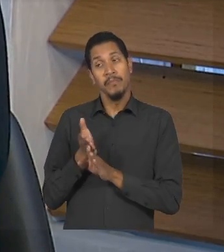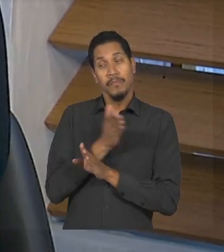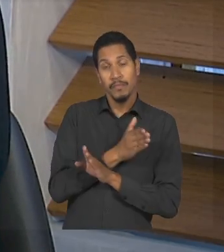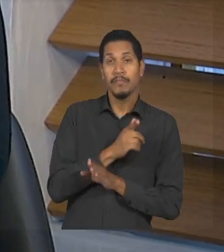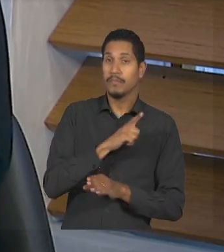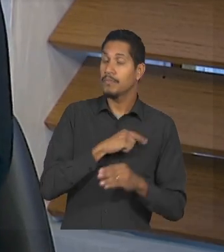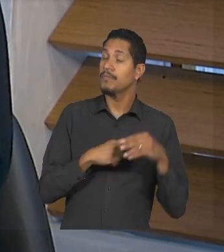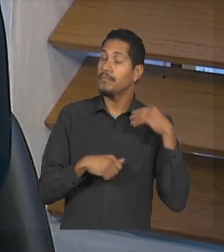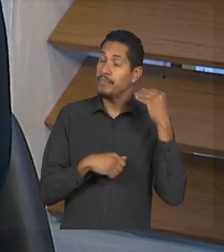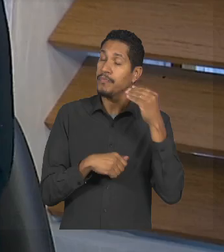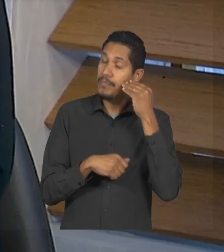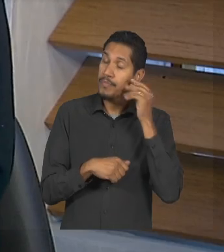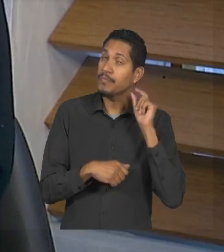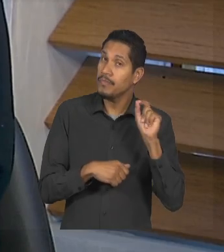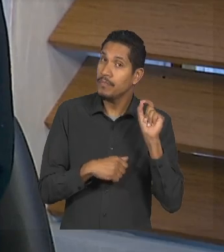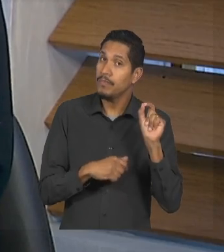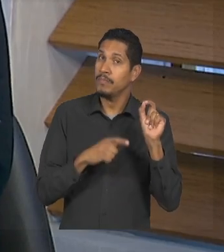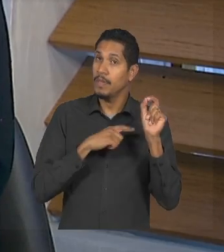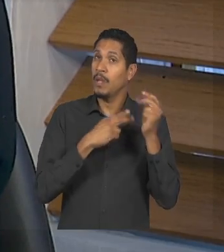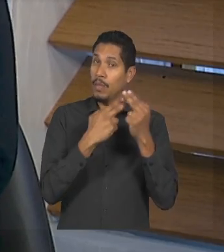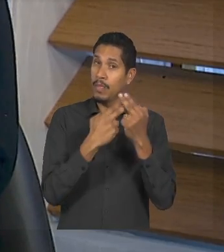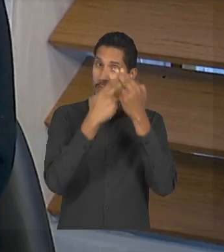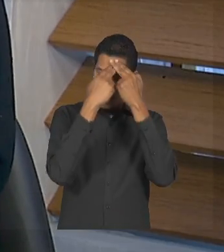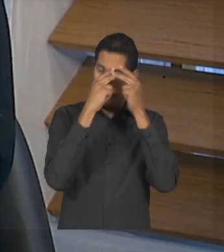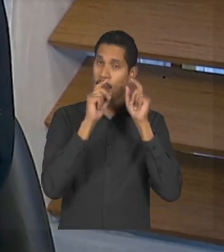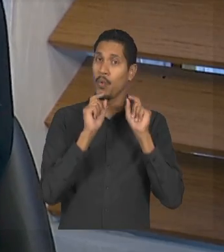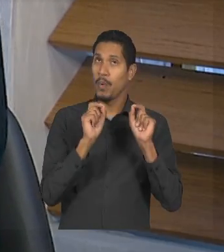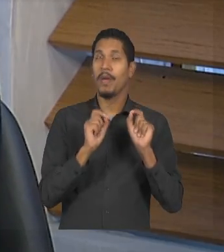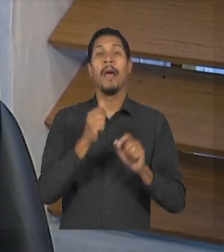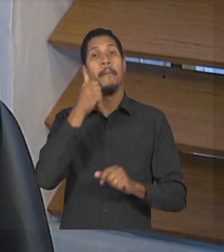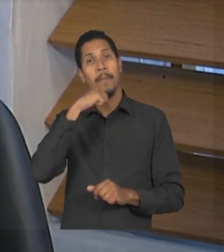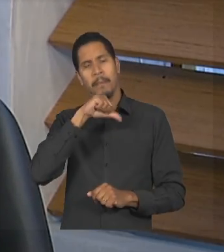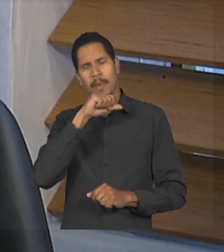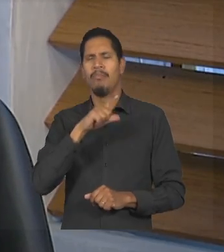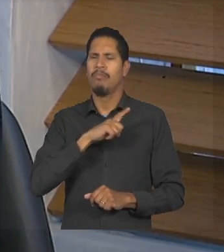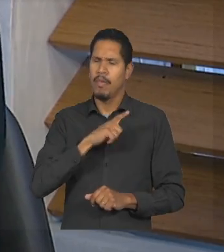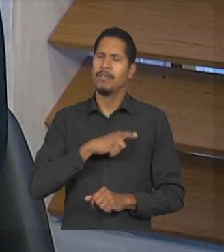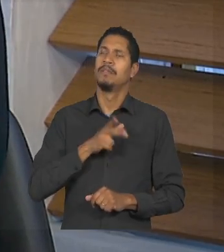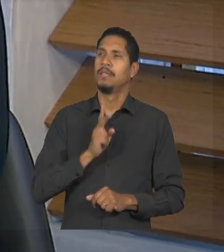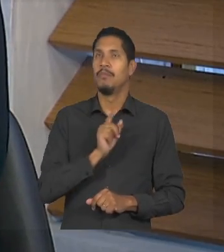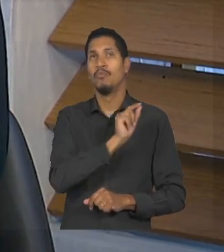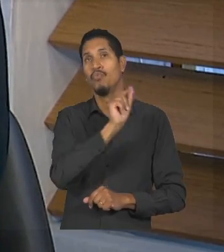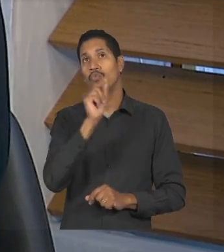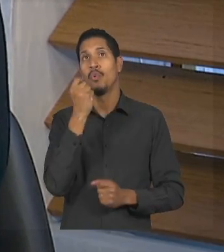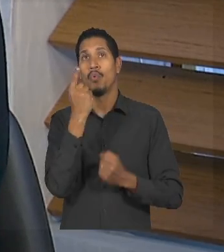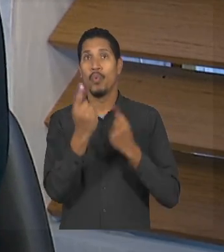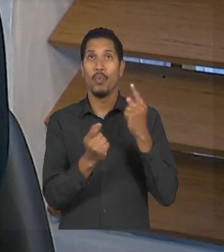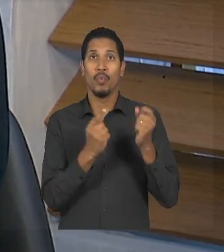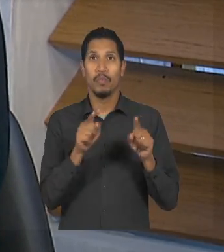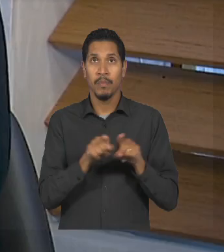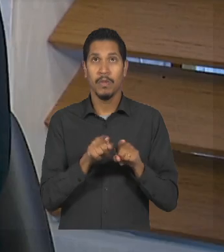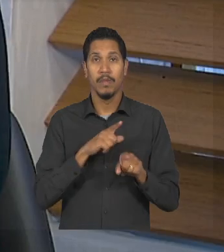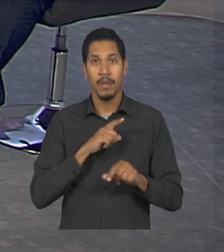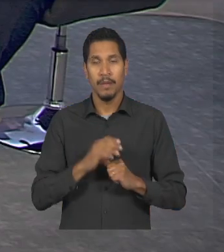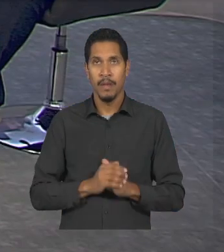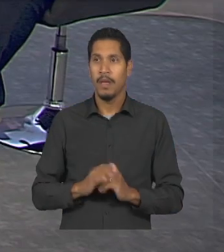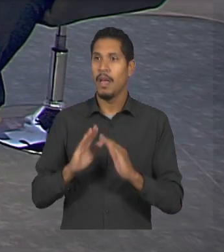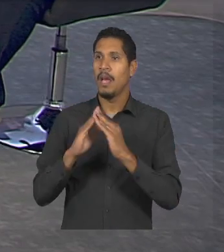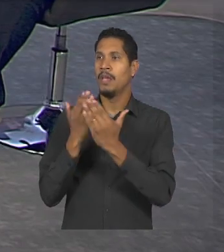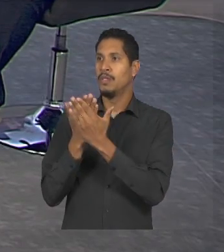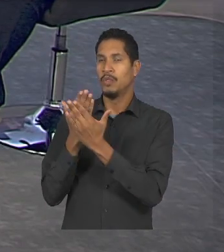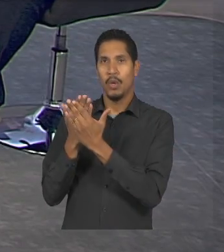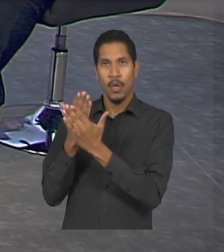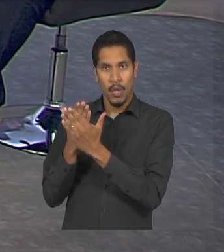experiência um pouco traumática que geralmente as mães passam que foi a expulsão do Antônio da escola